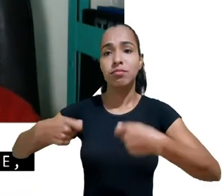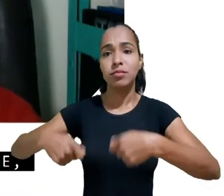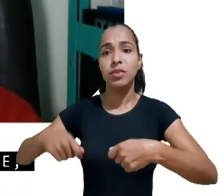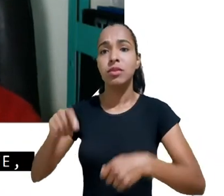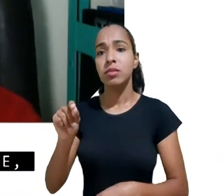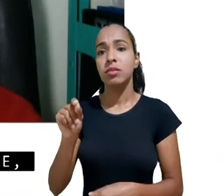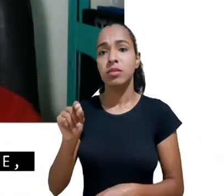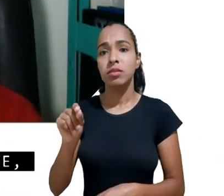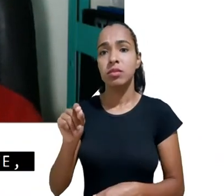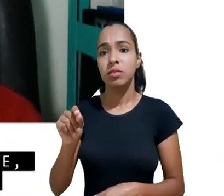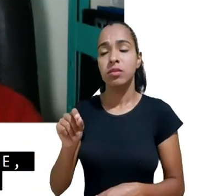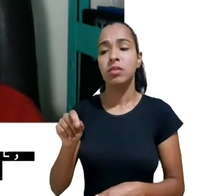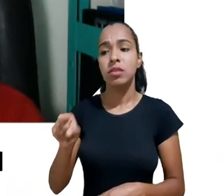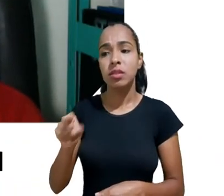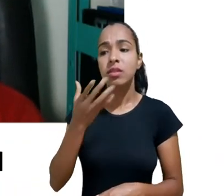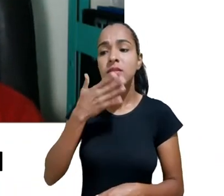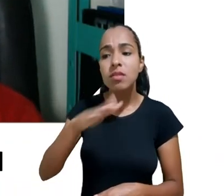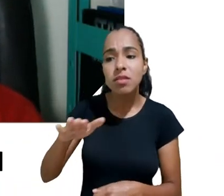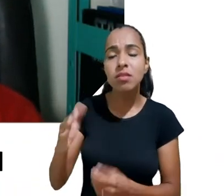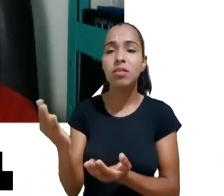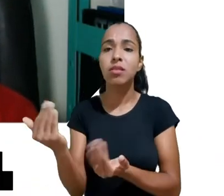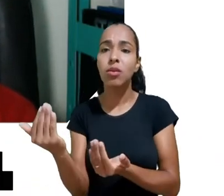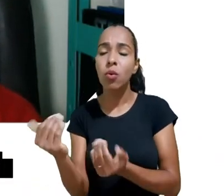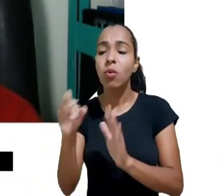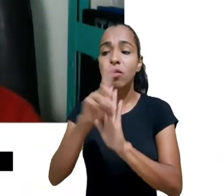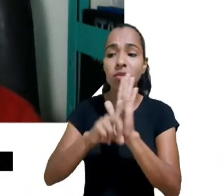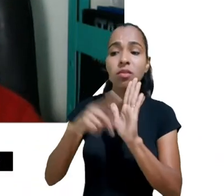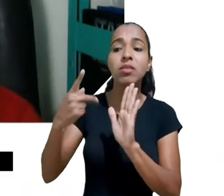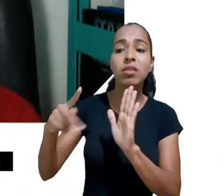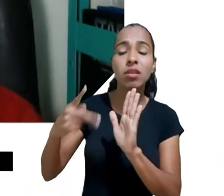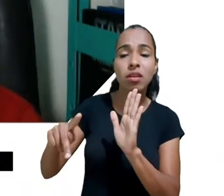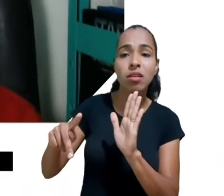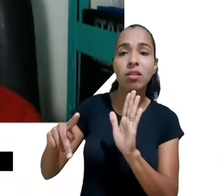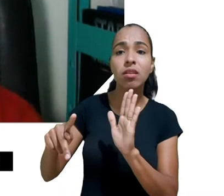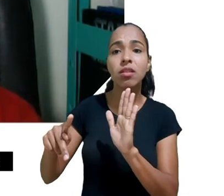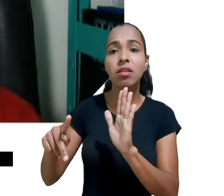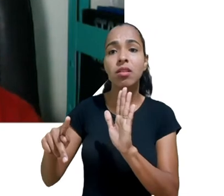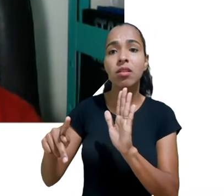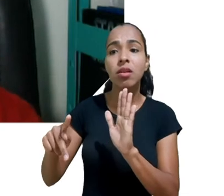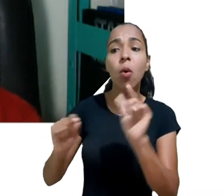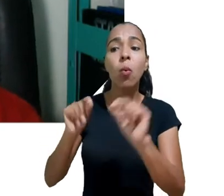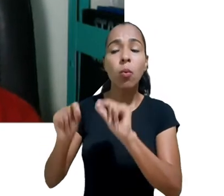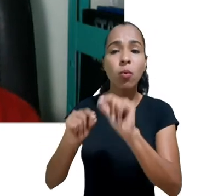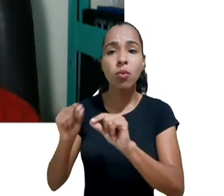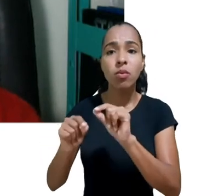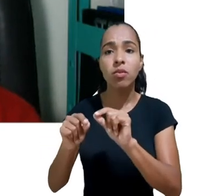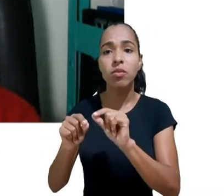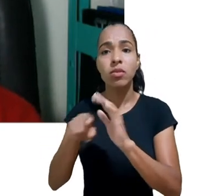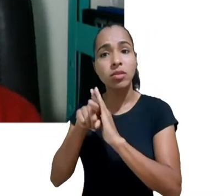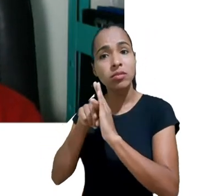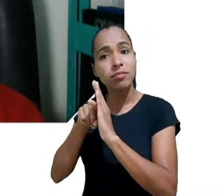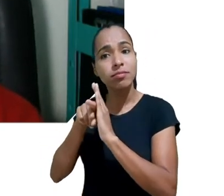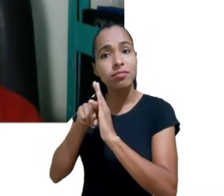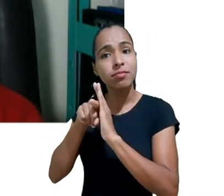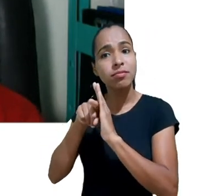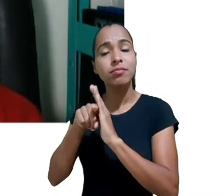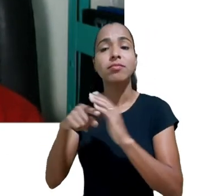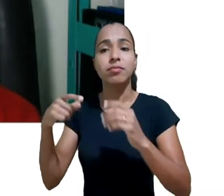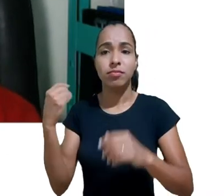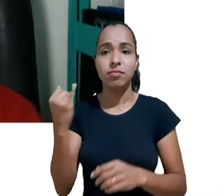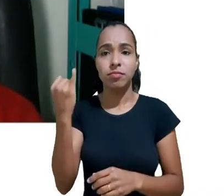crianças e adolescentes por exemplo a decisão de não conferir obrigatoriedade a classificação indicativa para